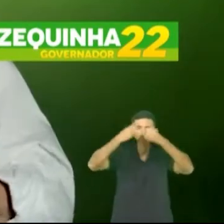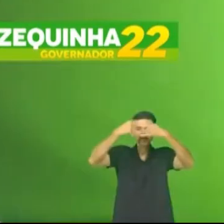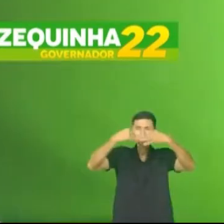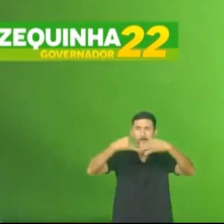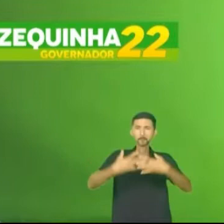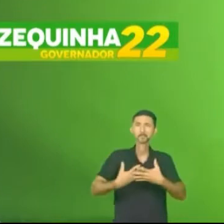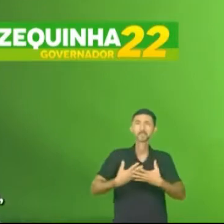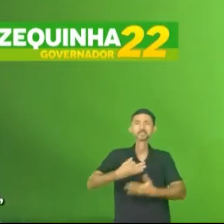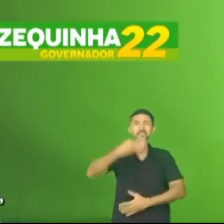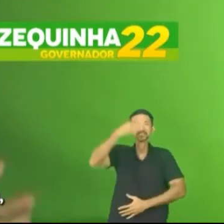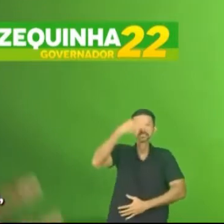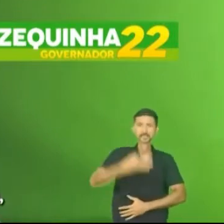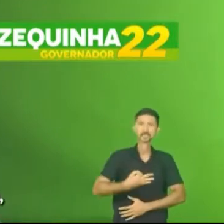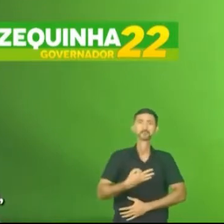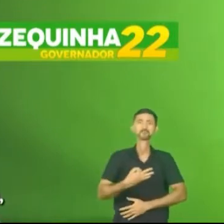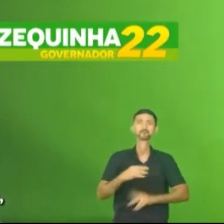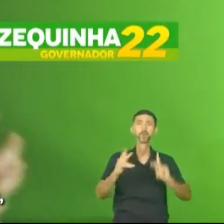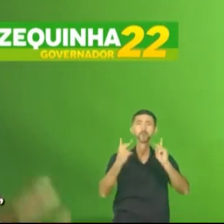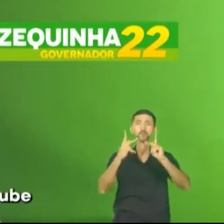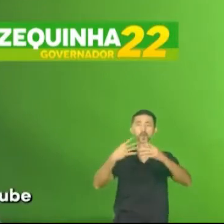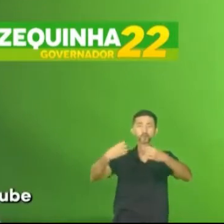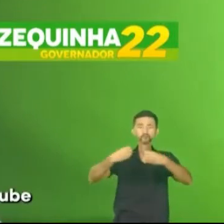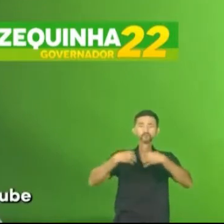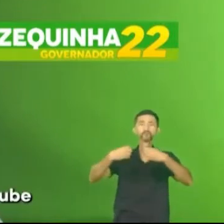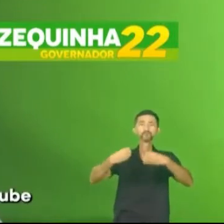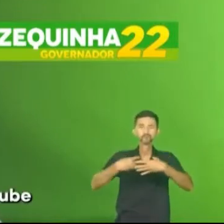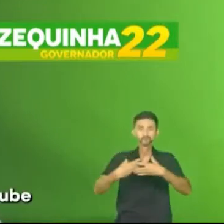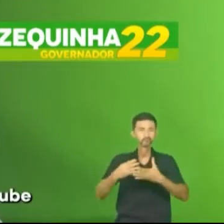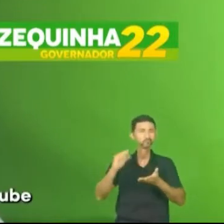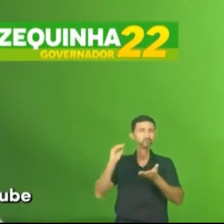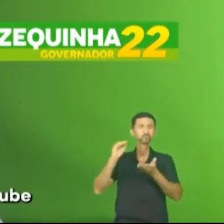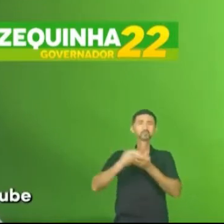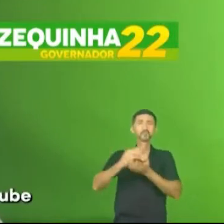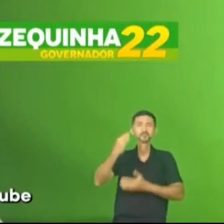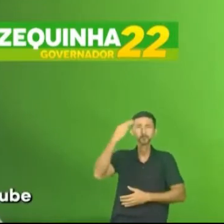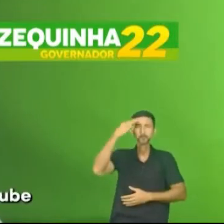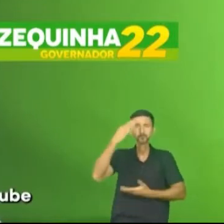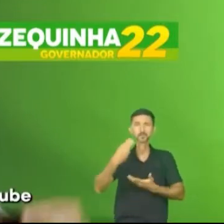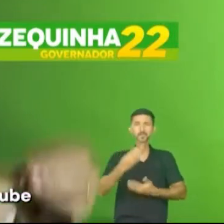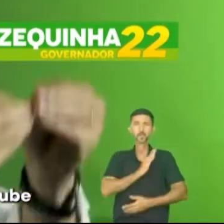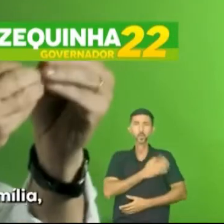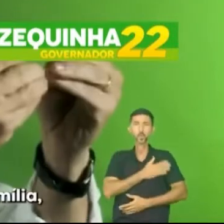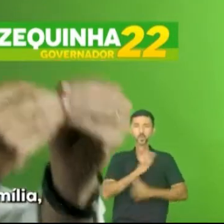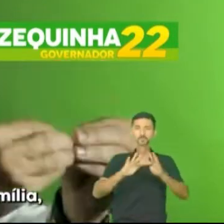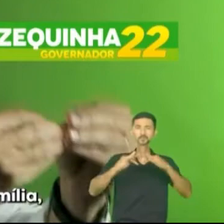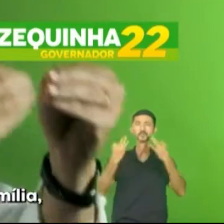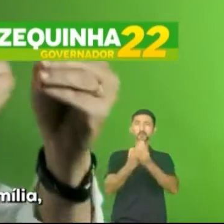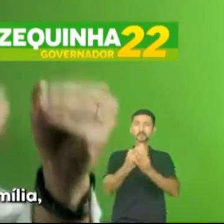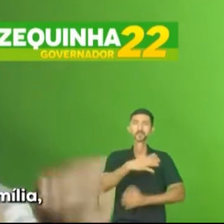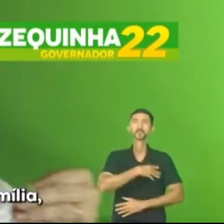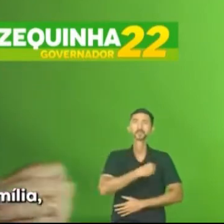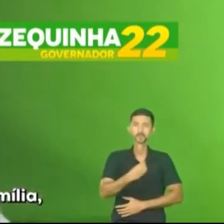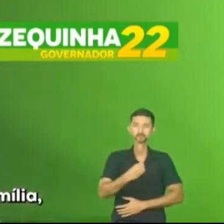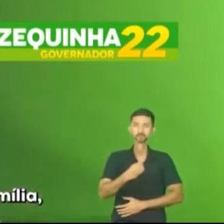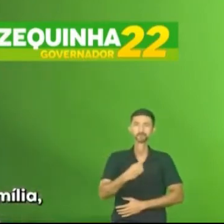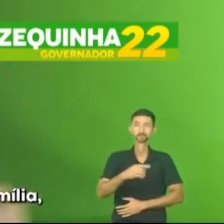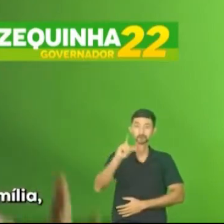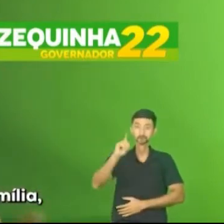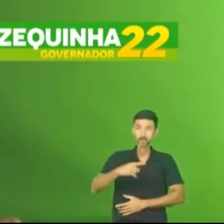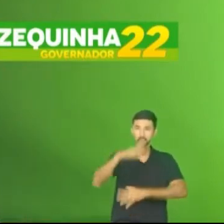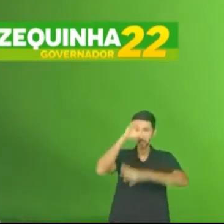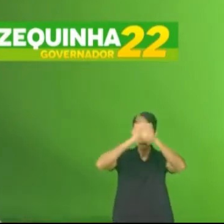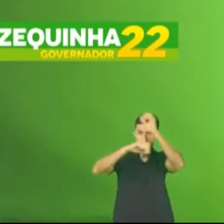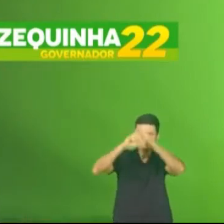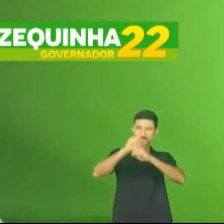rígido. E essa questão da transparência, da honestidade, foi um valor que ele soube colocar na mente, no coração da família,